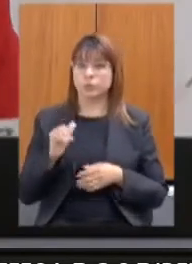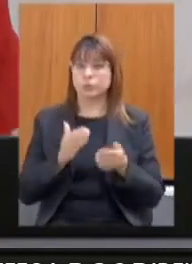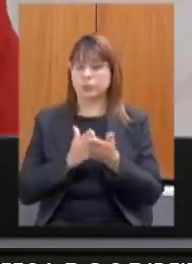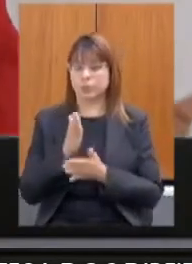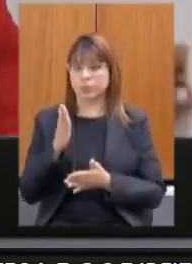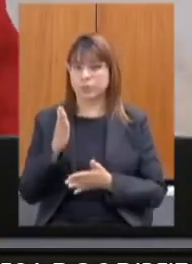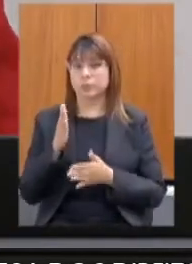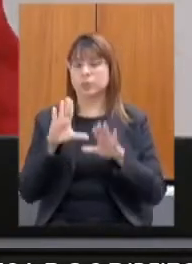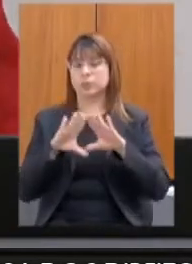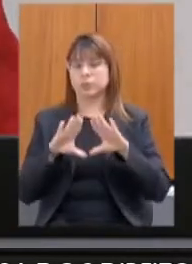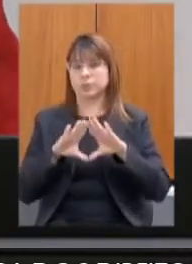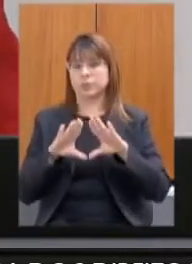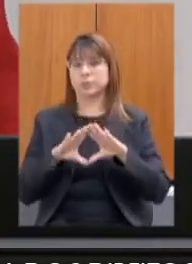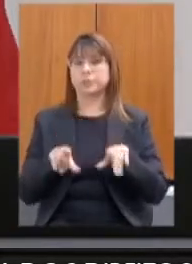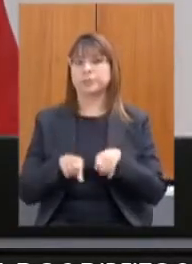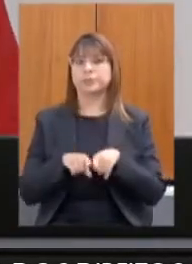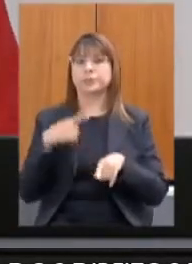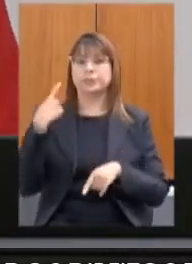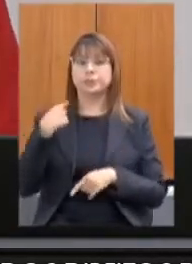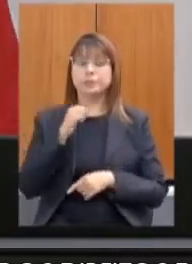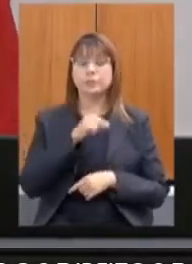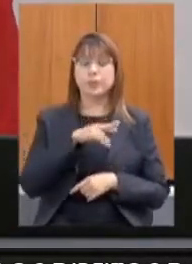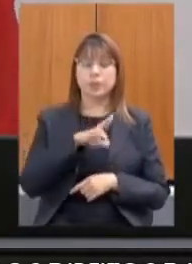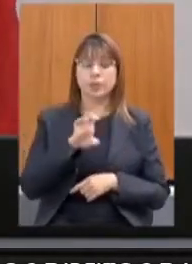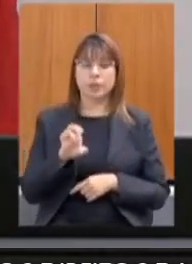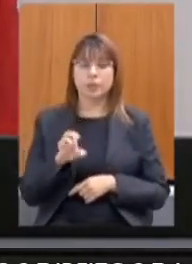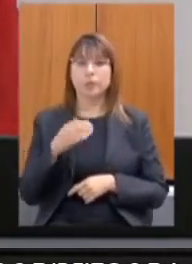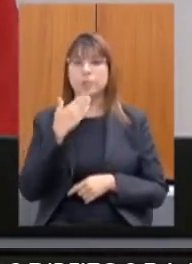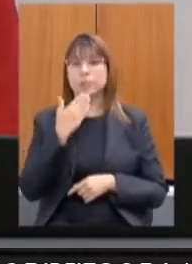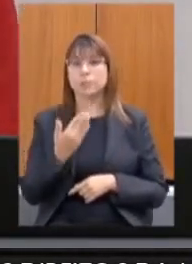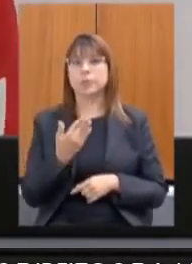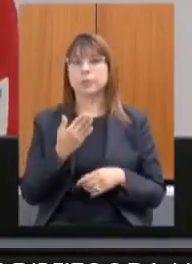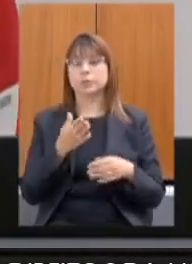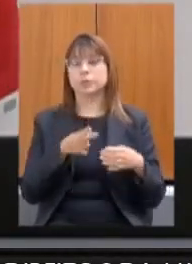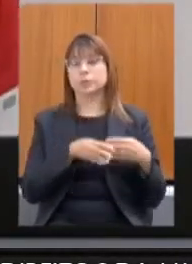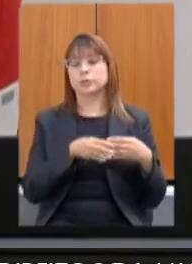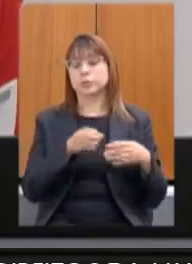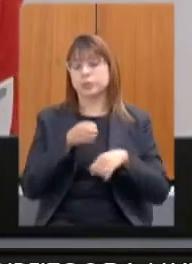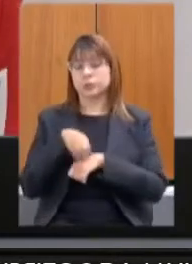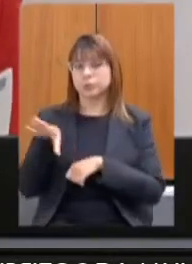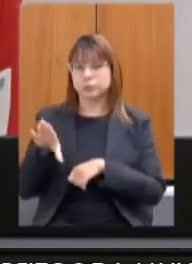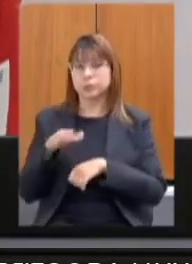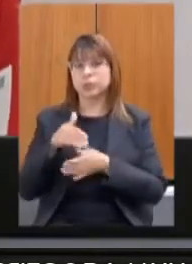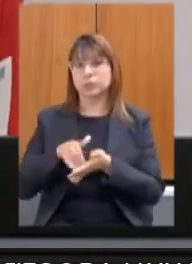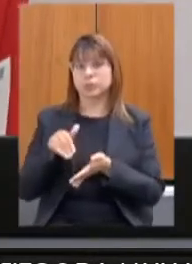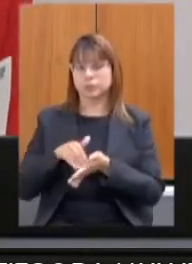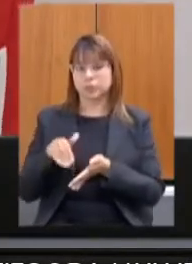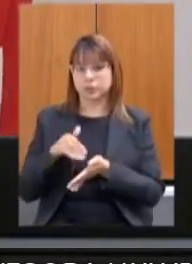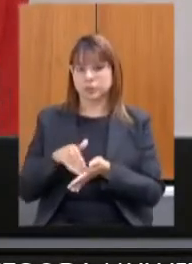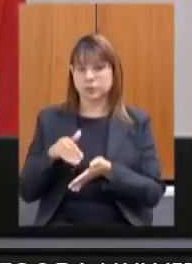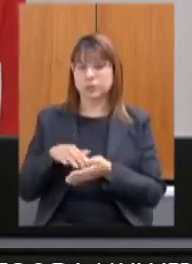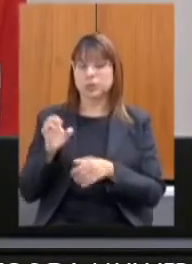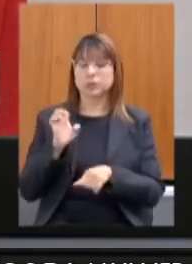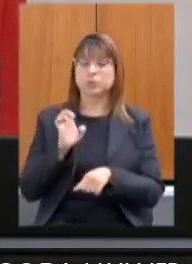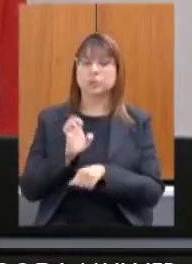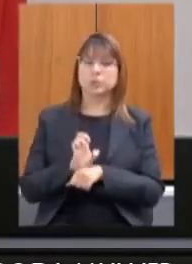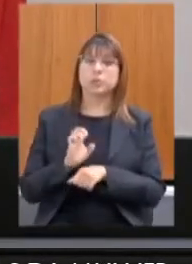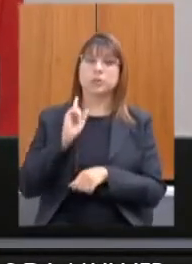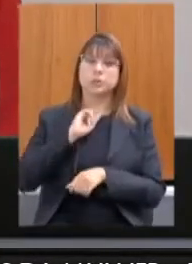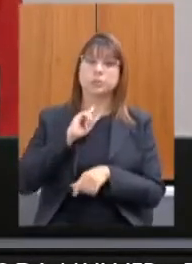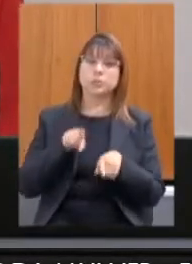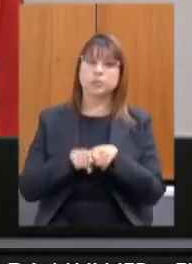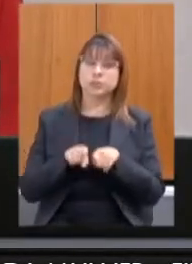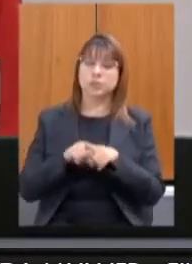Legislativa do deputado André Quintão solicita que seja encaminhada a secretaria-geral do estado de Minas Gerais e a